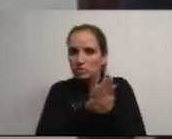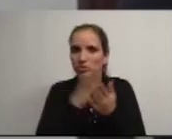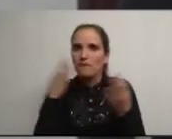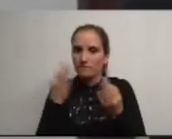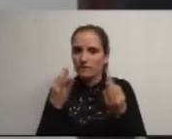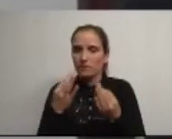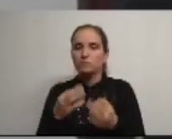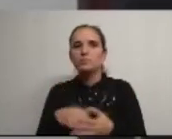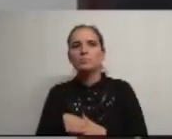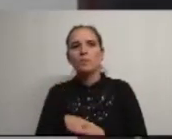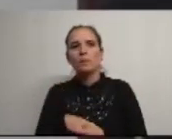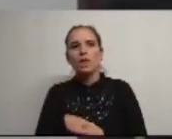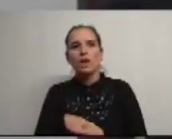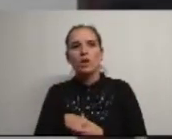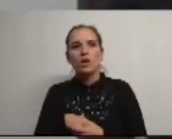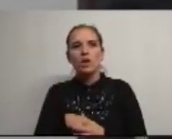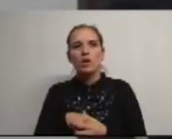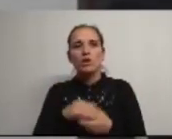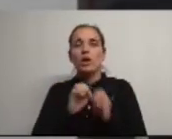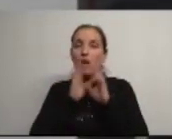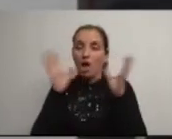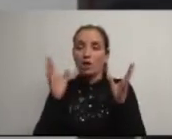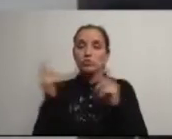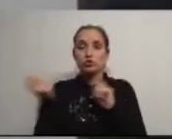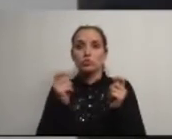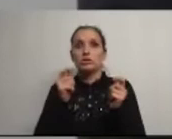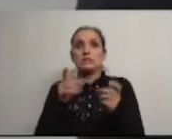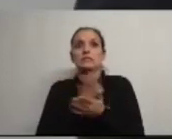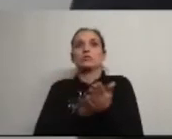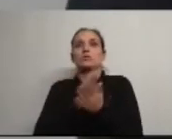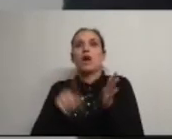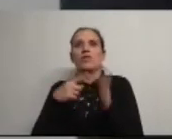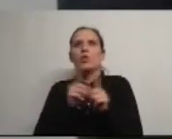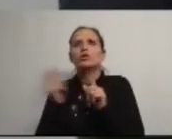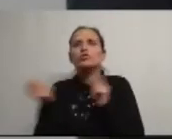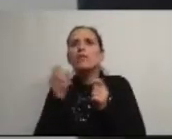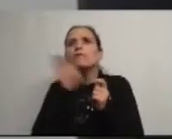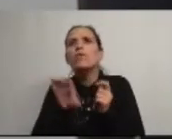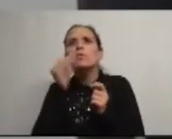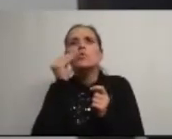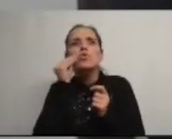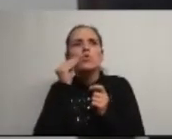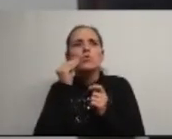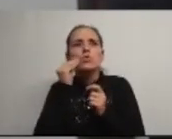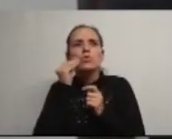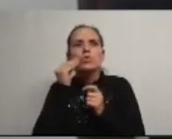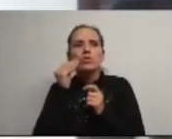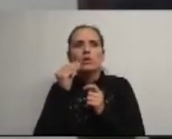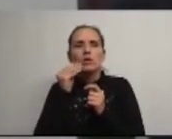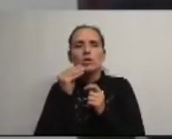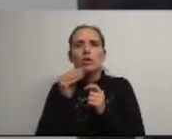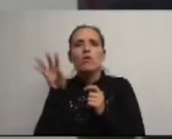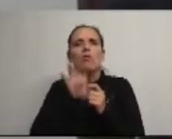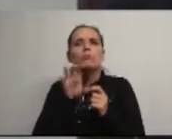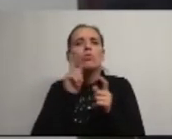acometidas obviamente que discutir o estado deste município é simultaneamente discutir a forma como é governado e também o modo como é